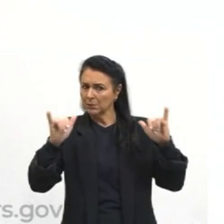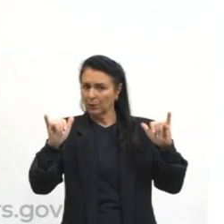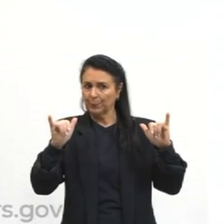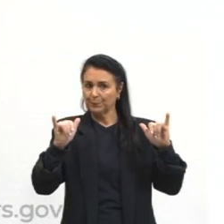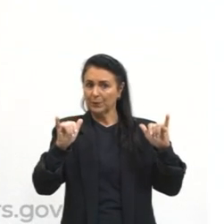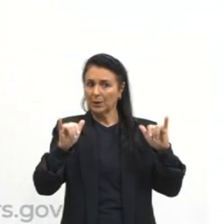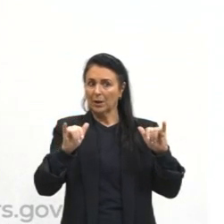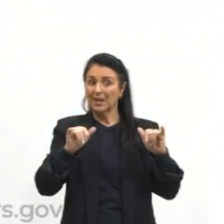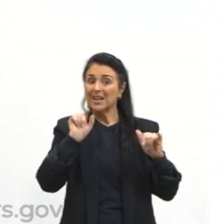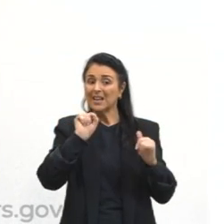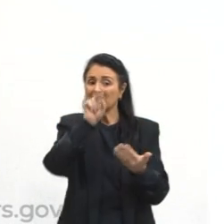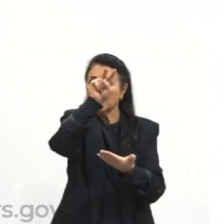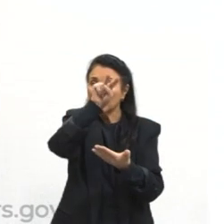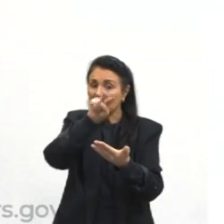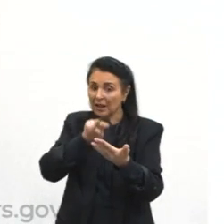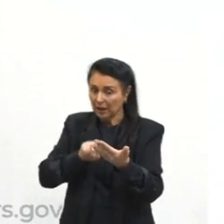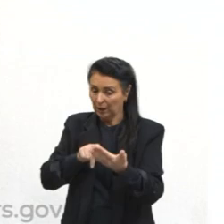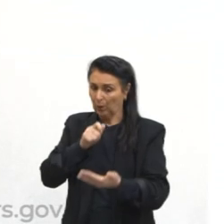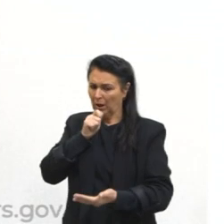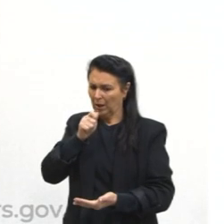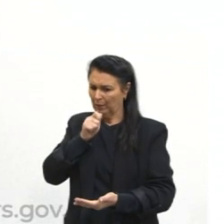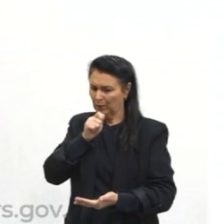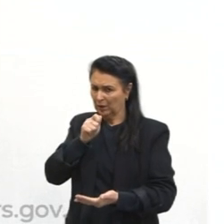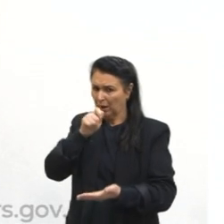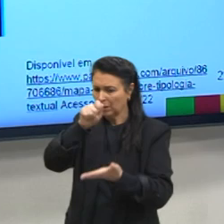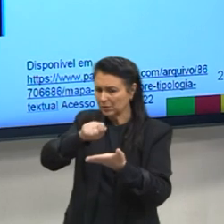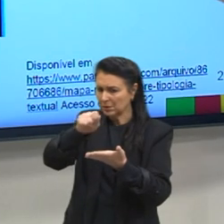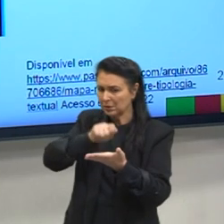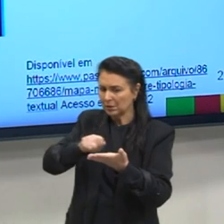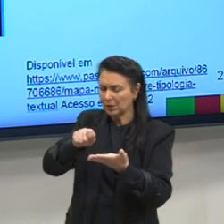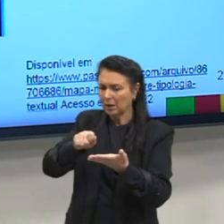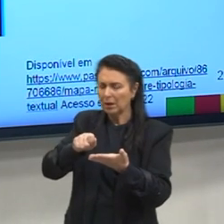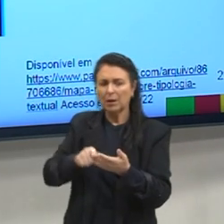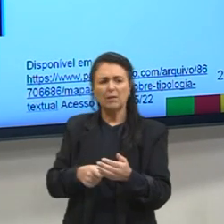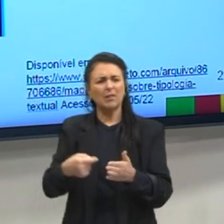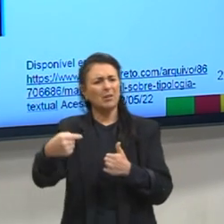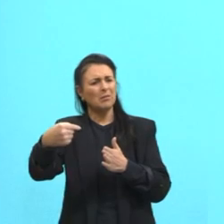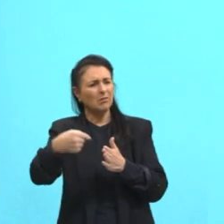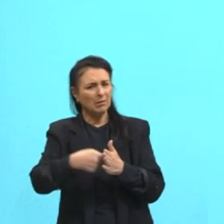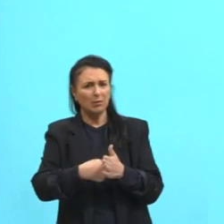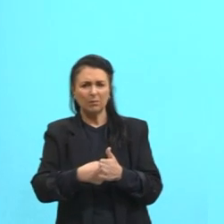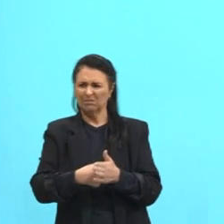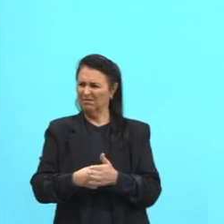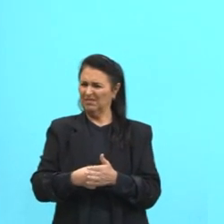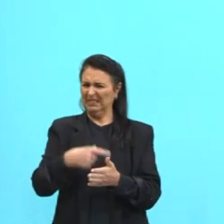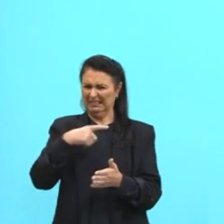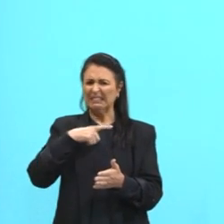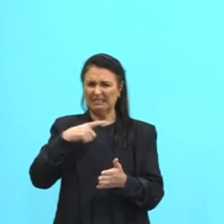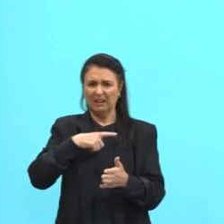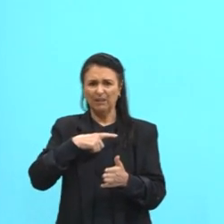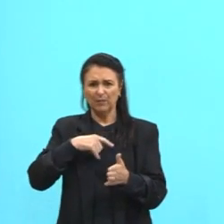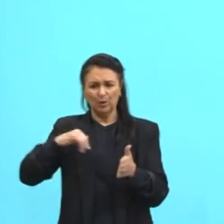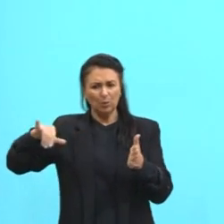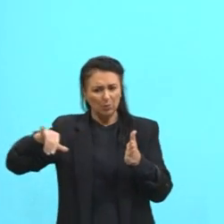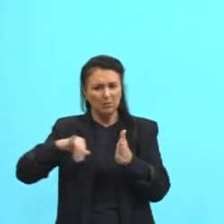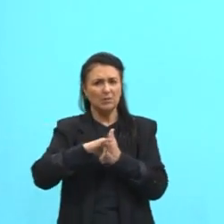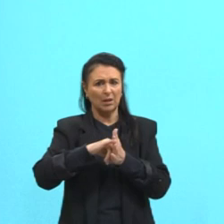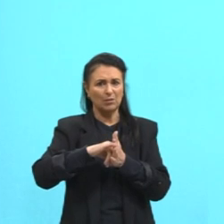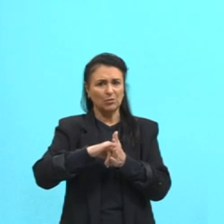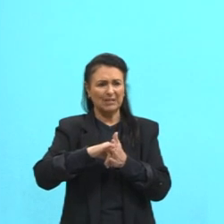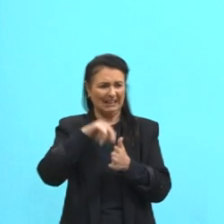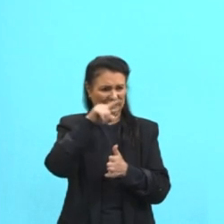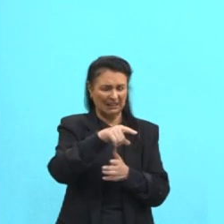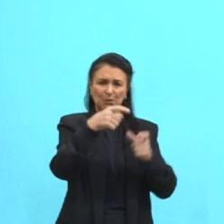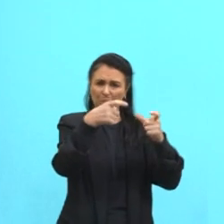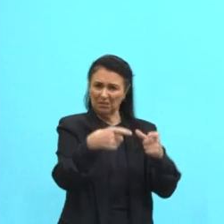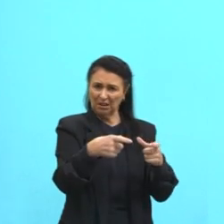de ler aquela reportagem específica se questionando se, de fato, houve um acidente de trânsito que tranca o trânsito de um lugar ou